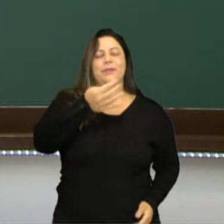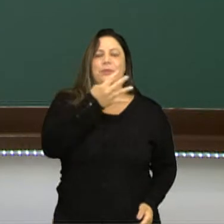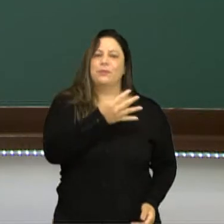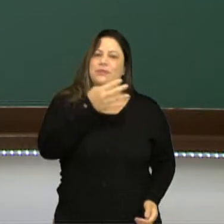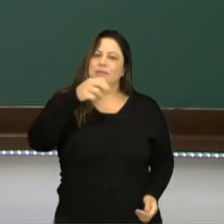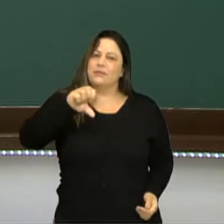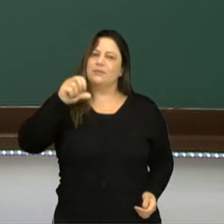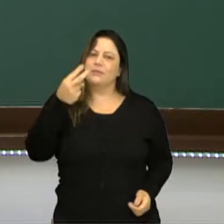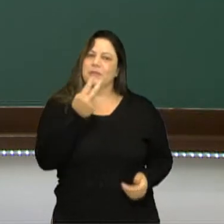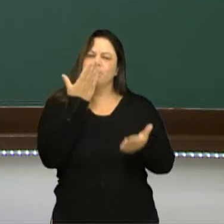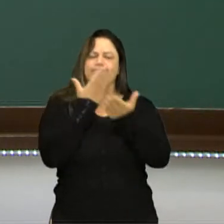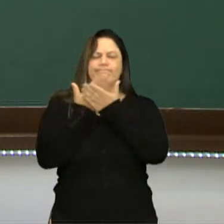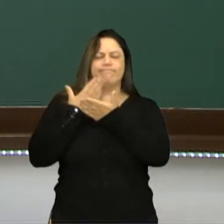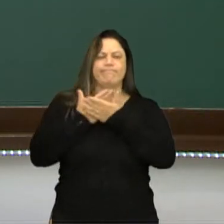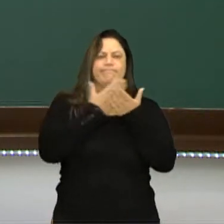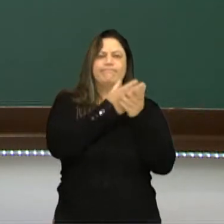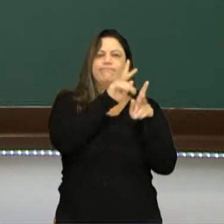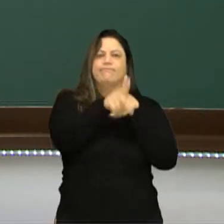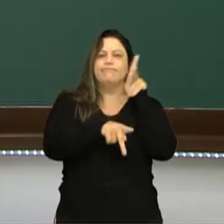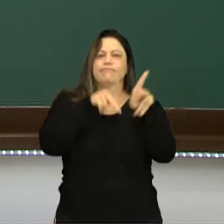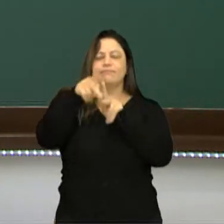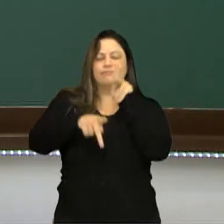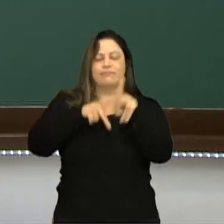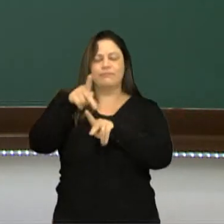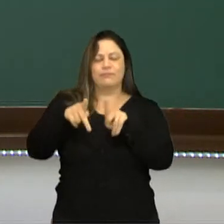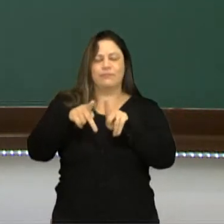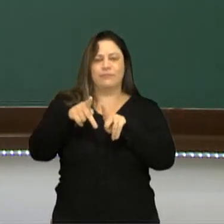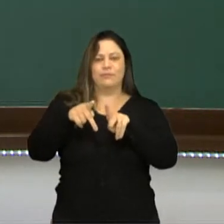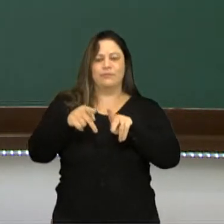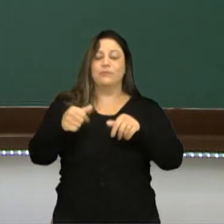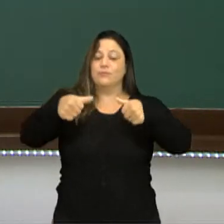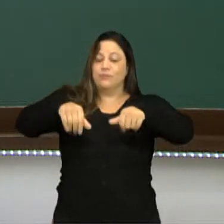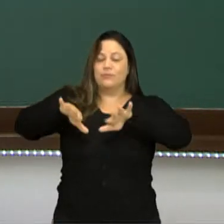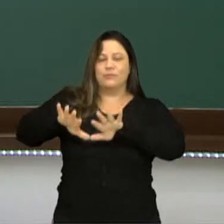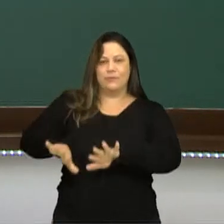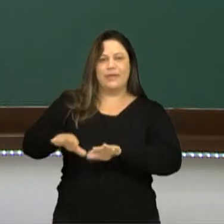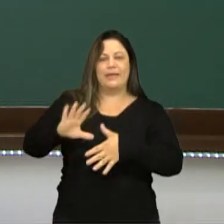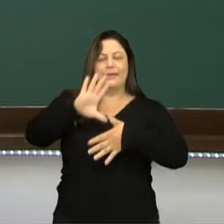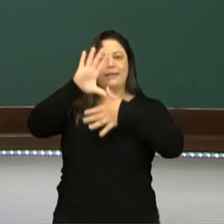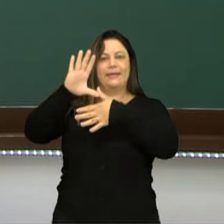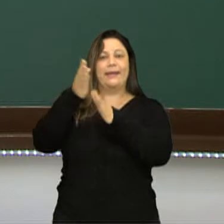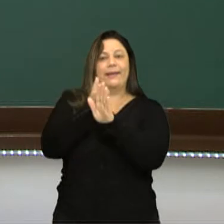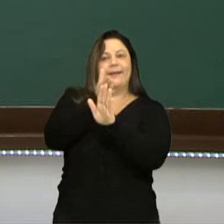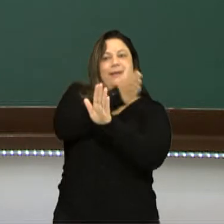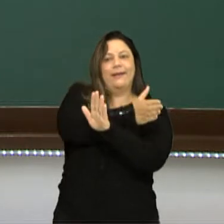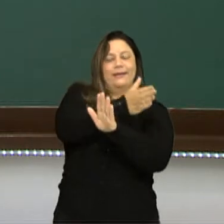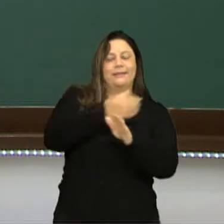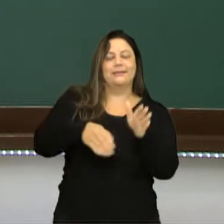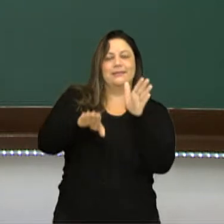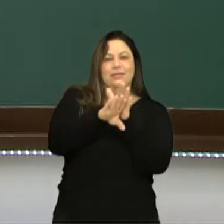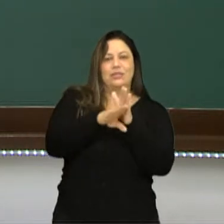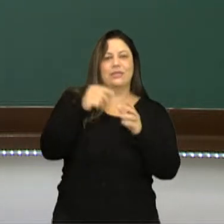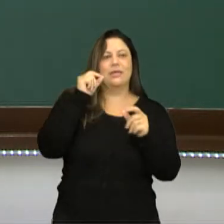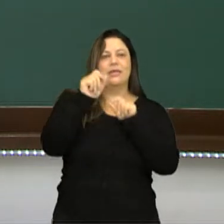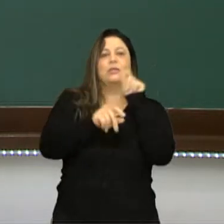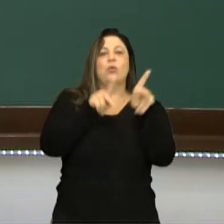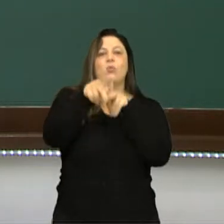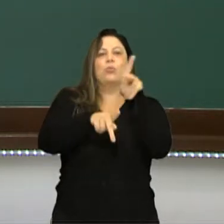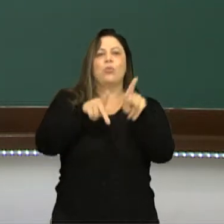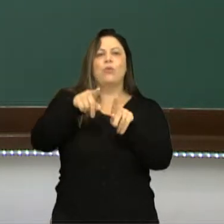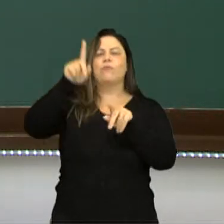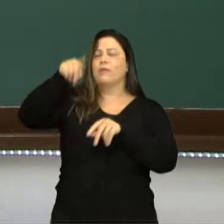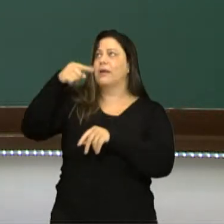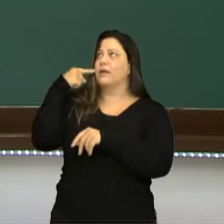Então a gente estuda os povos que habitavam a América antes da chegada de Cristóvão Colombo. Um desses povos eram os